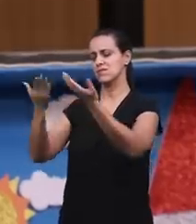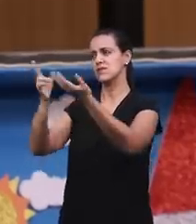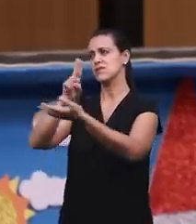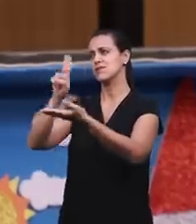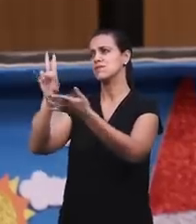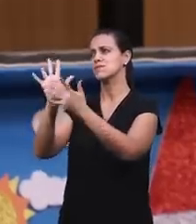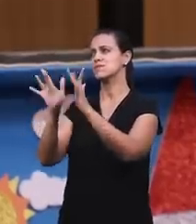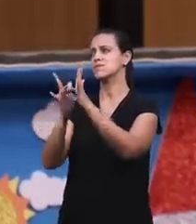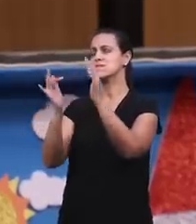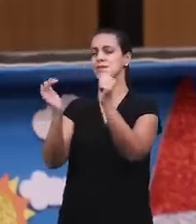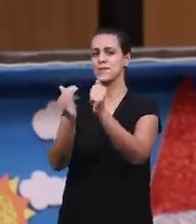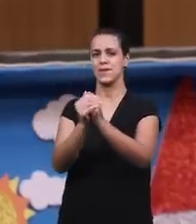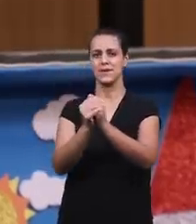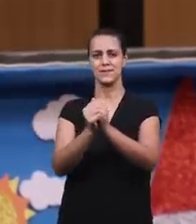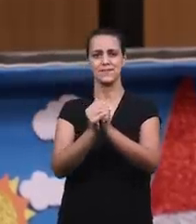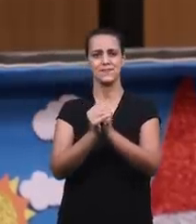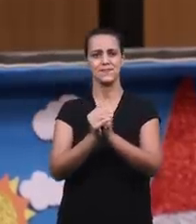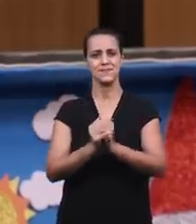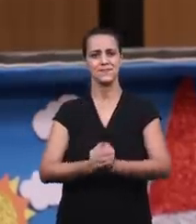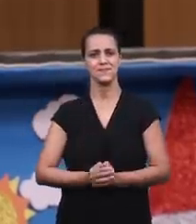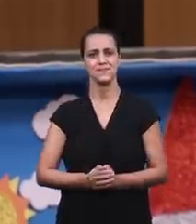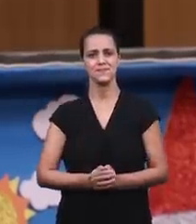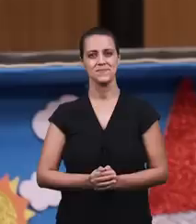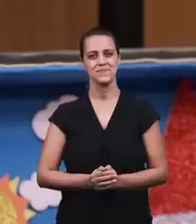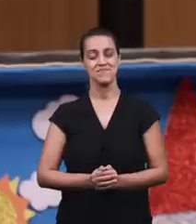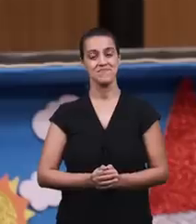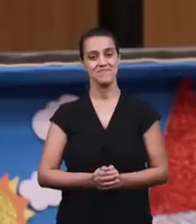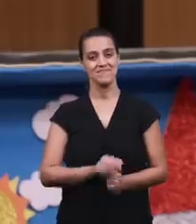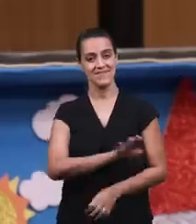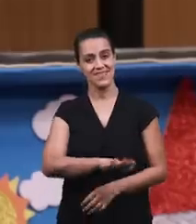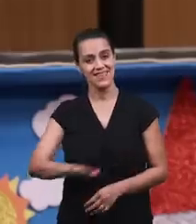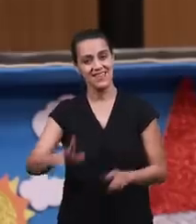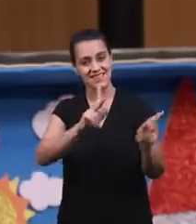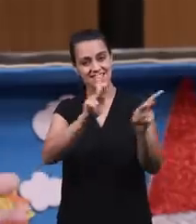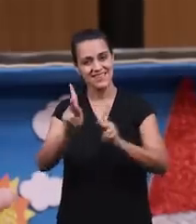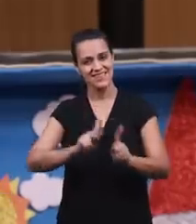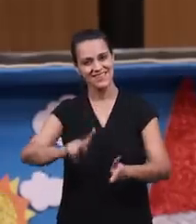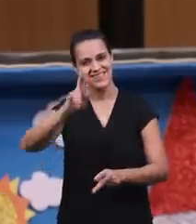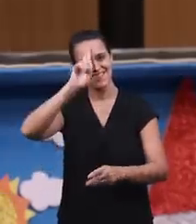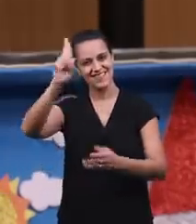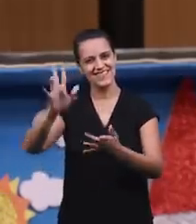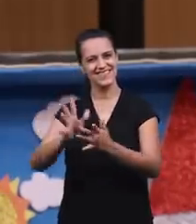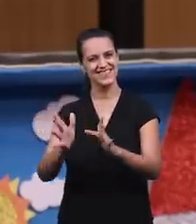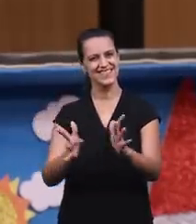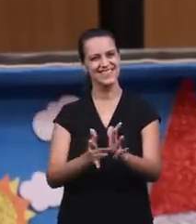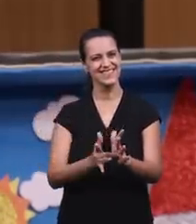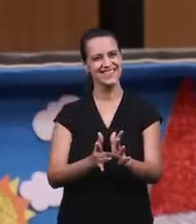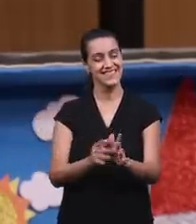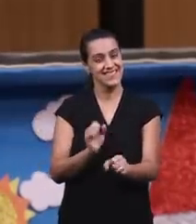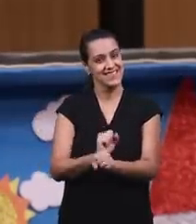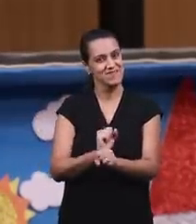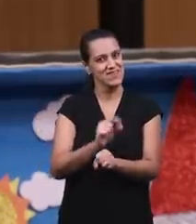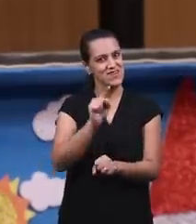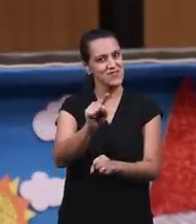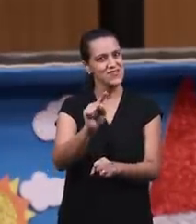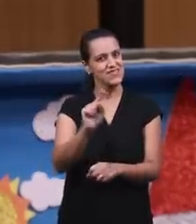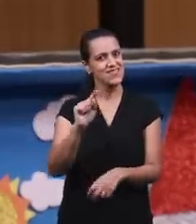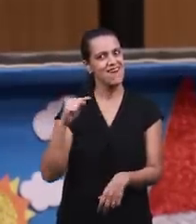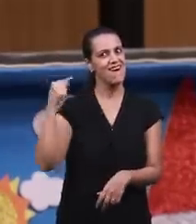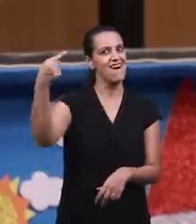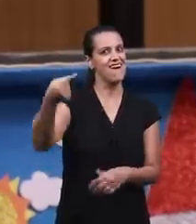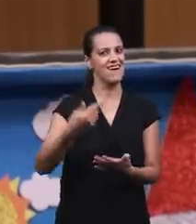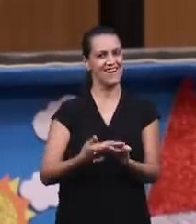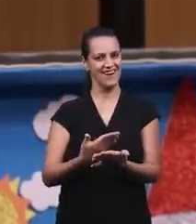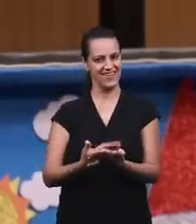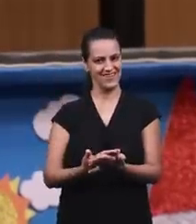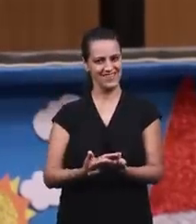oramos Em nome de Jesus Amém Crianças A paz do Senhor Jesus E aguardamos vocês Para